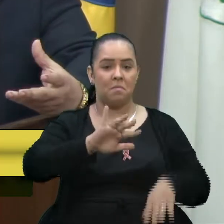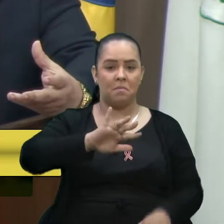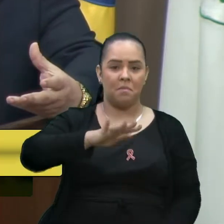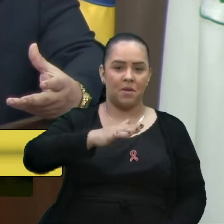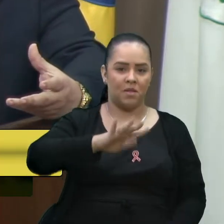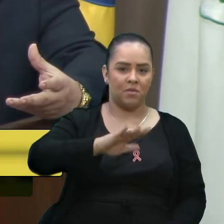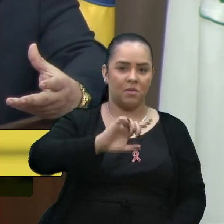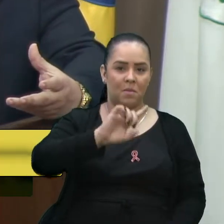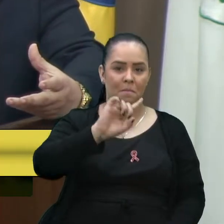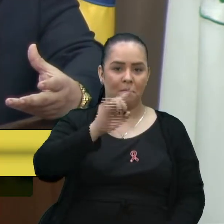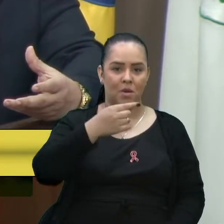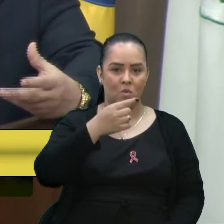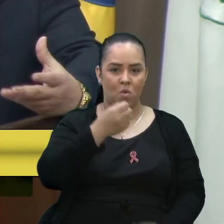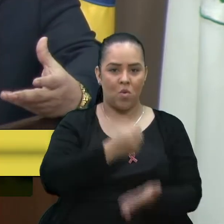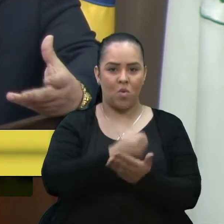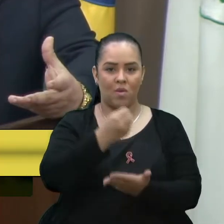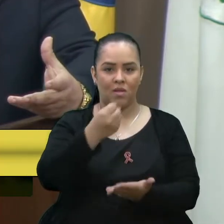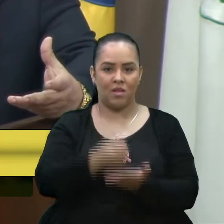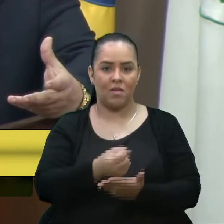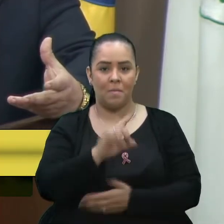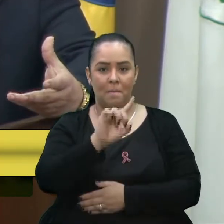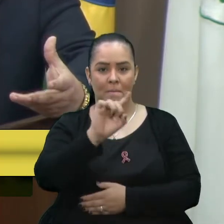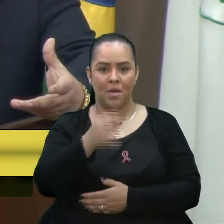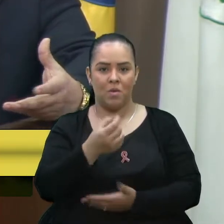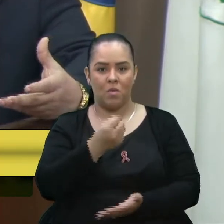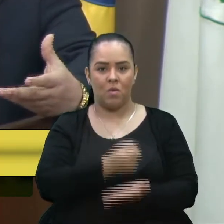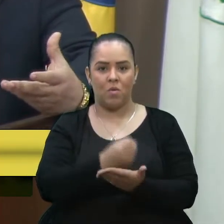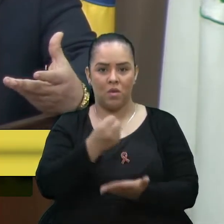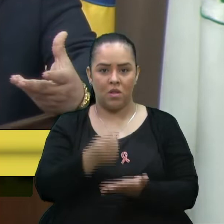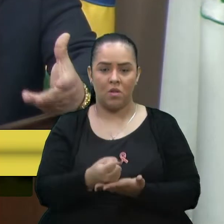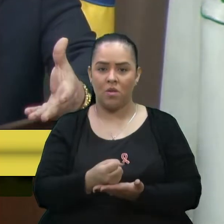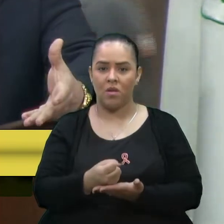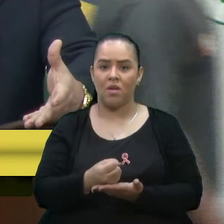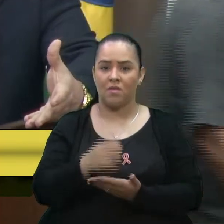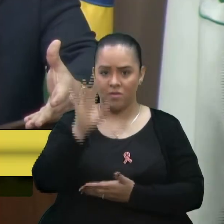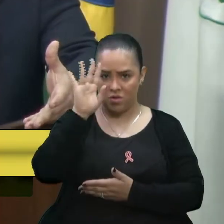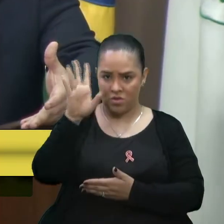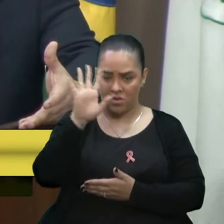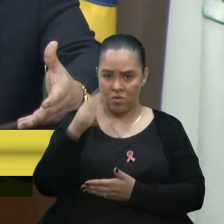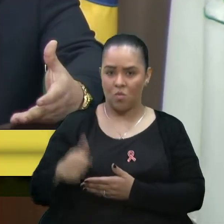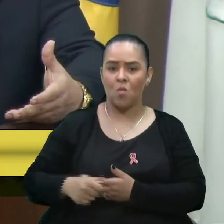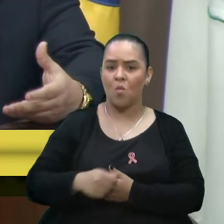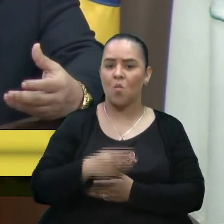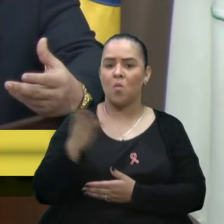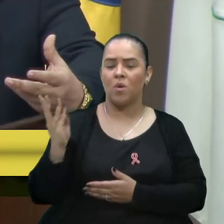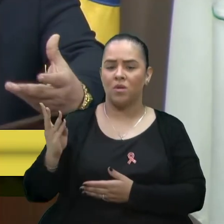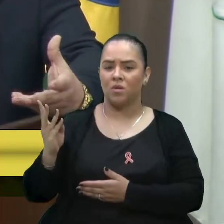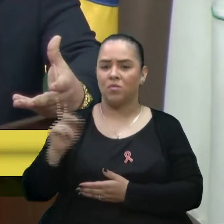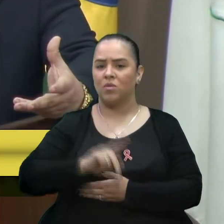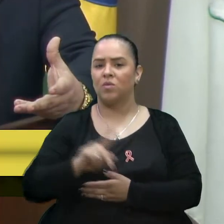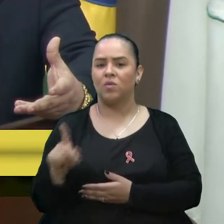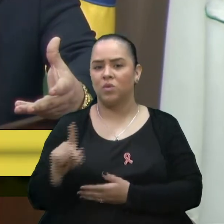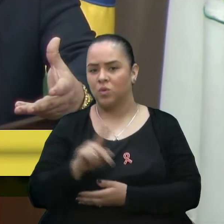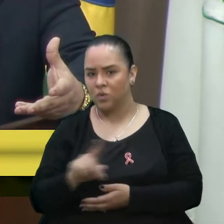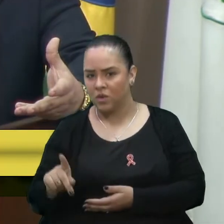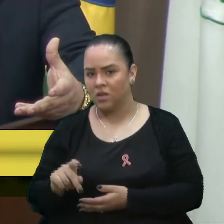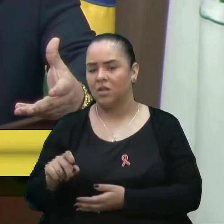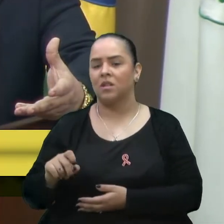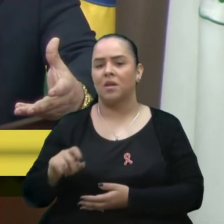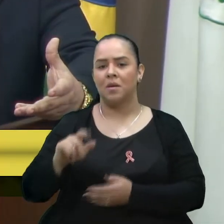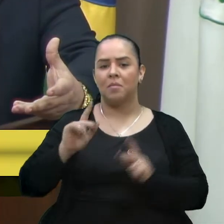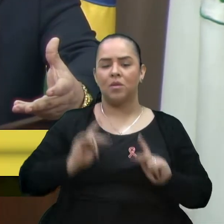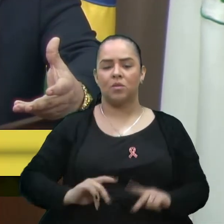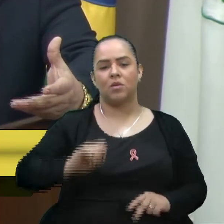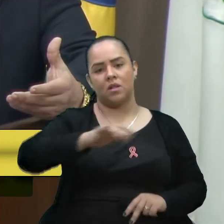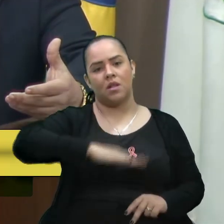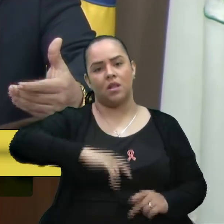mil contratos. Mil contratos. Então, imagina quanto professor, quantas pessoas da área administrativa